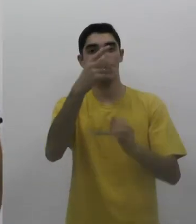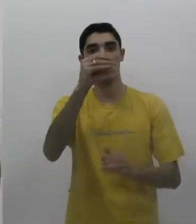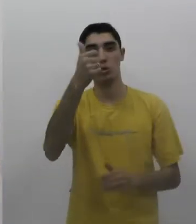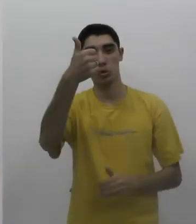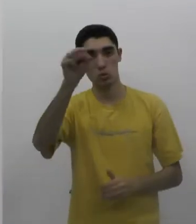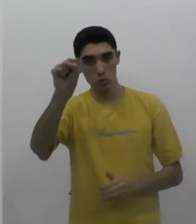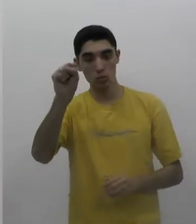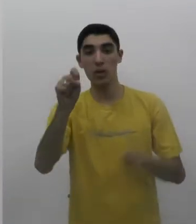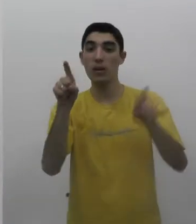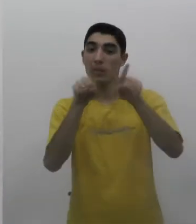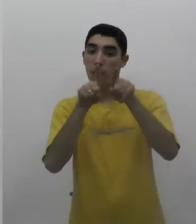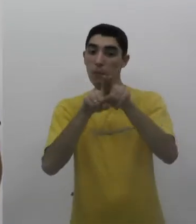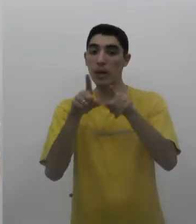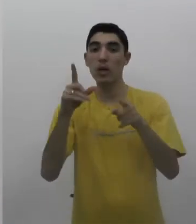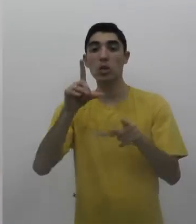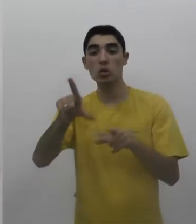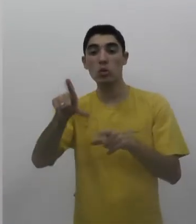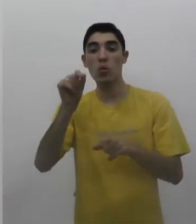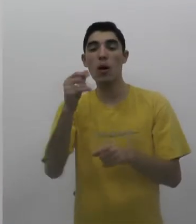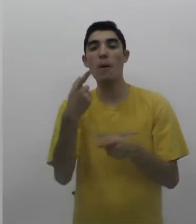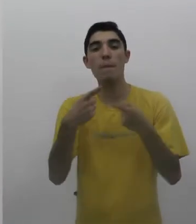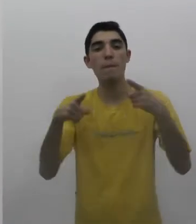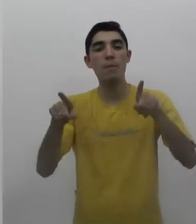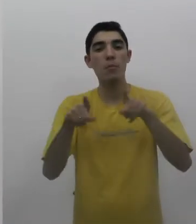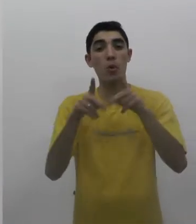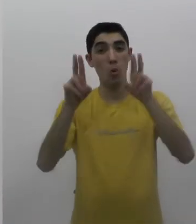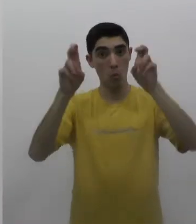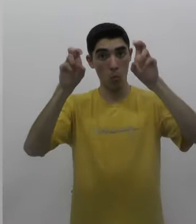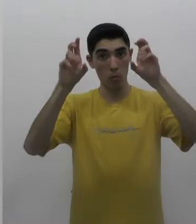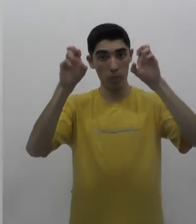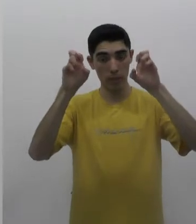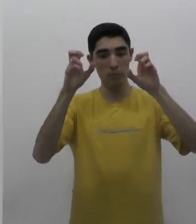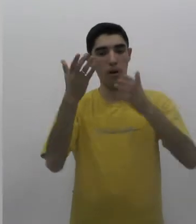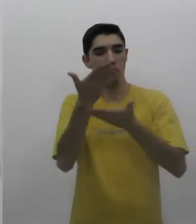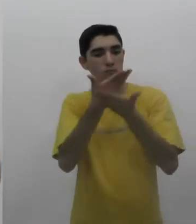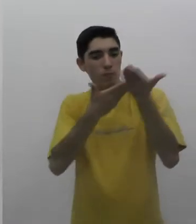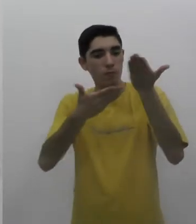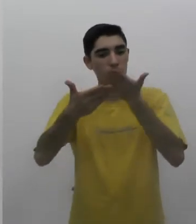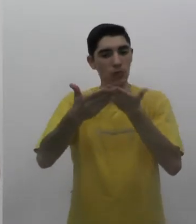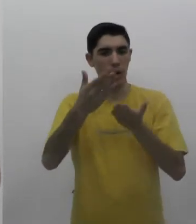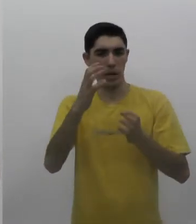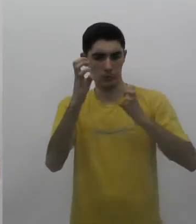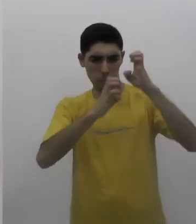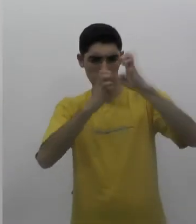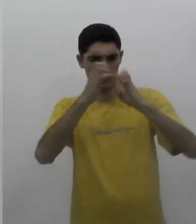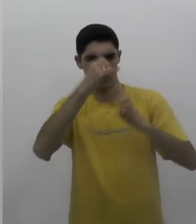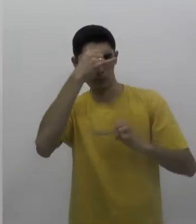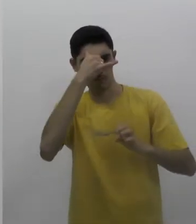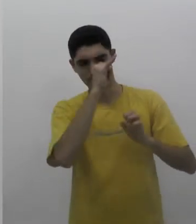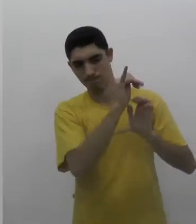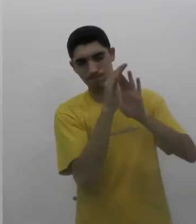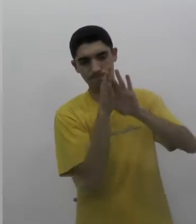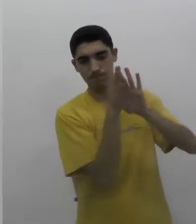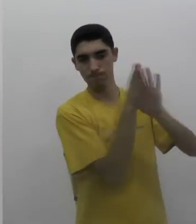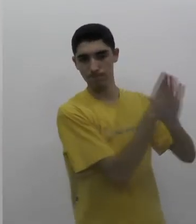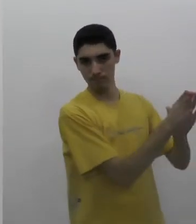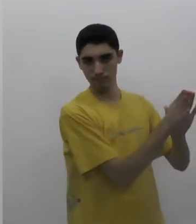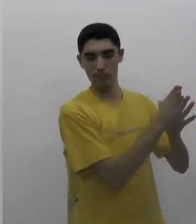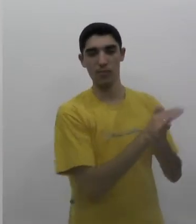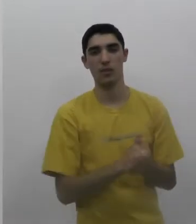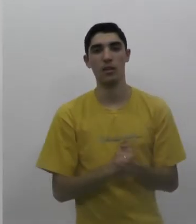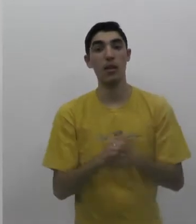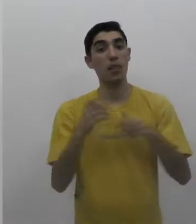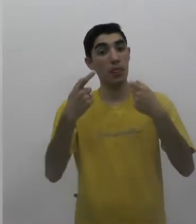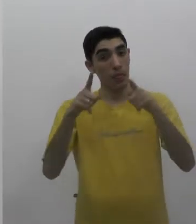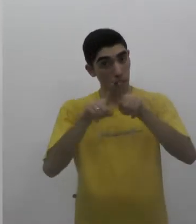música tema da campanha. Com base no tema da CF 2018, que será Fraternidade e Superação da Violência, o cartaz